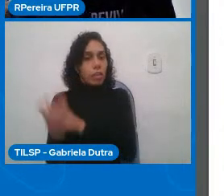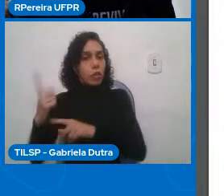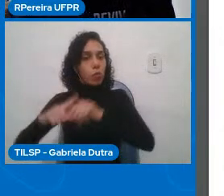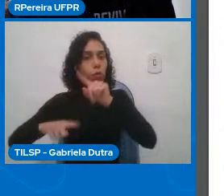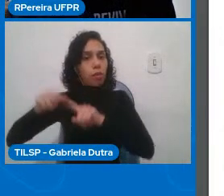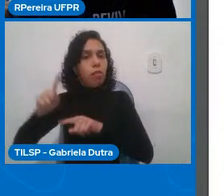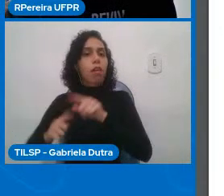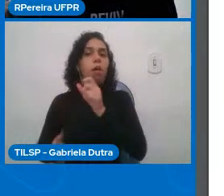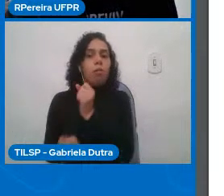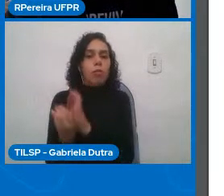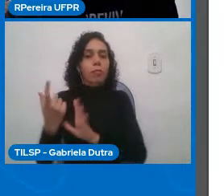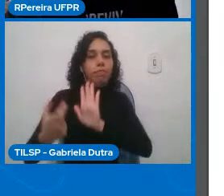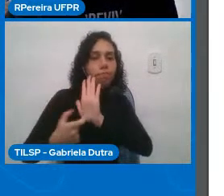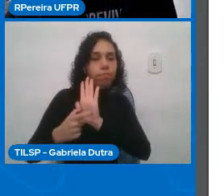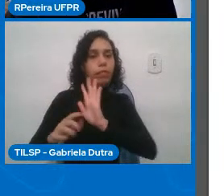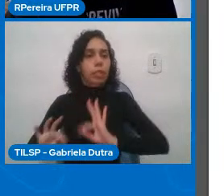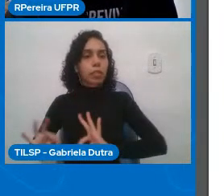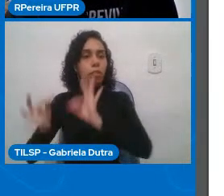impactos